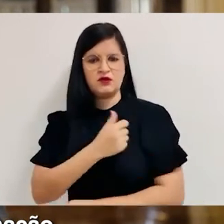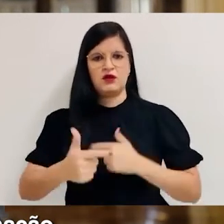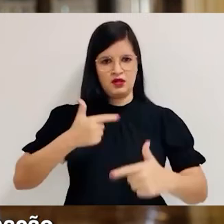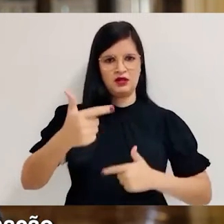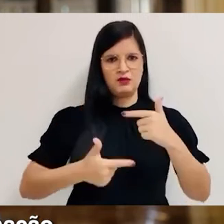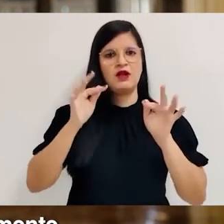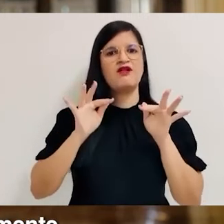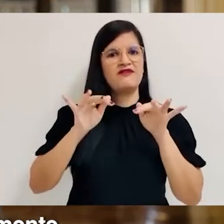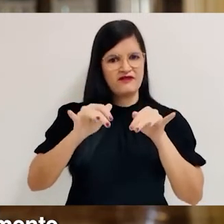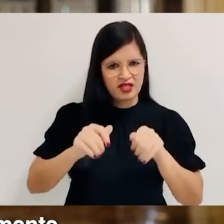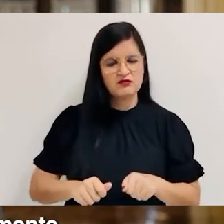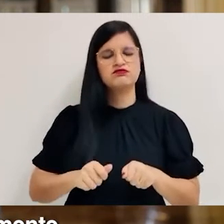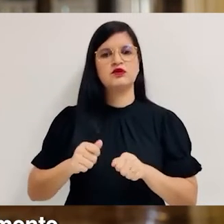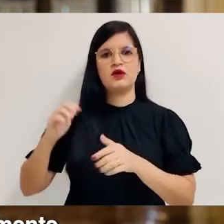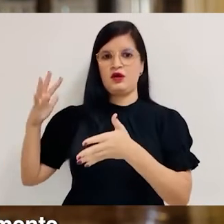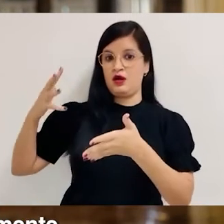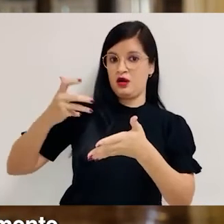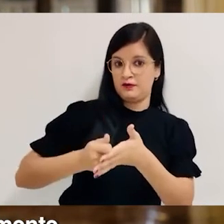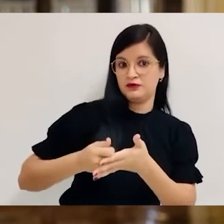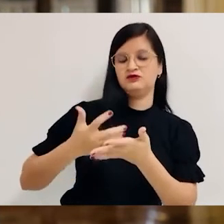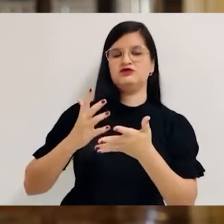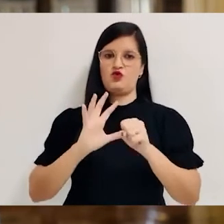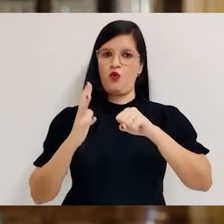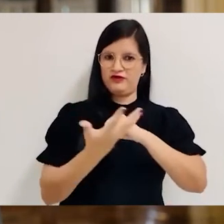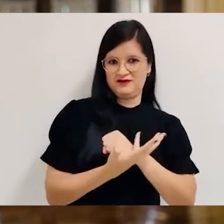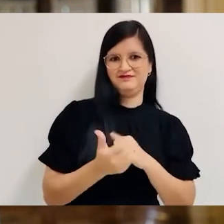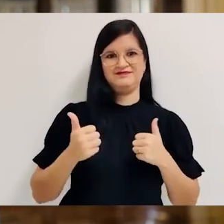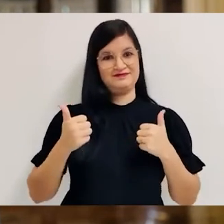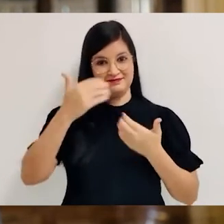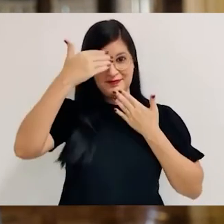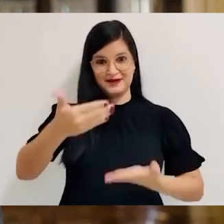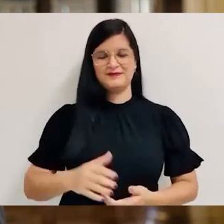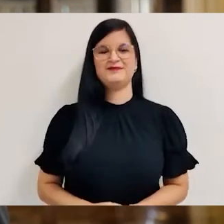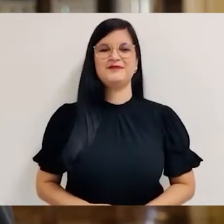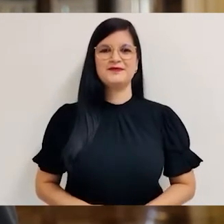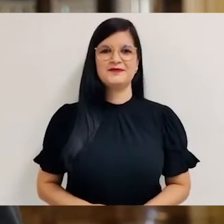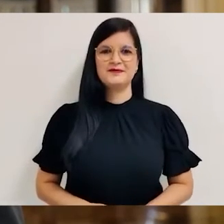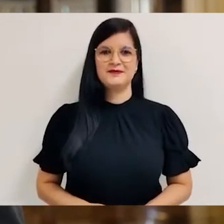vacinação e trabalhando para encerrar definitivamente esse capítulo da nossa história. Muito obrigado.